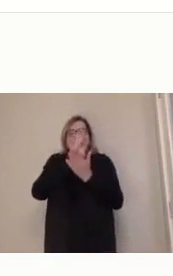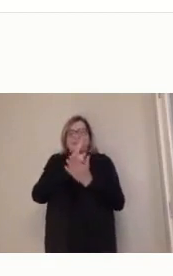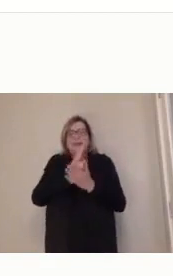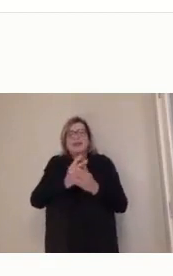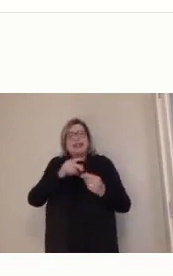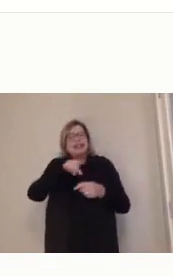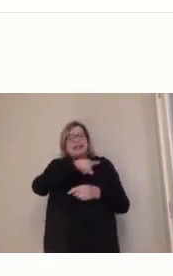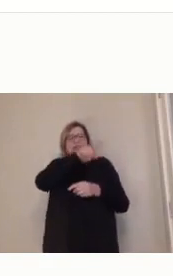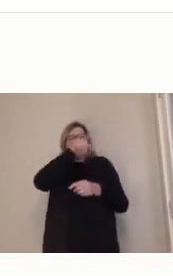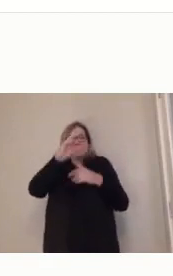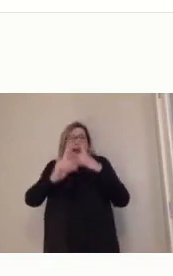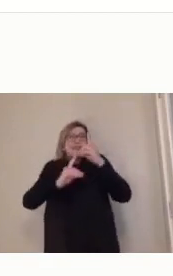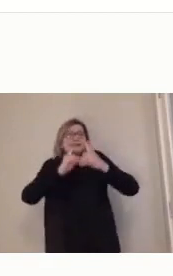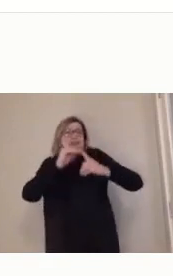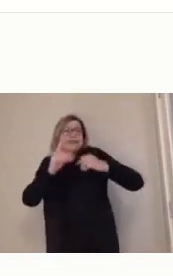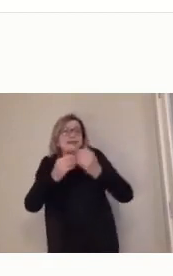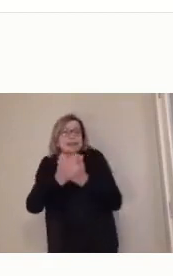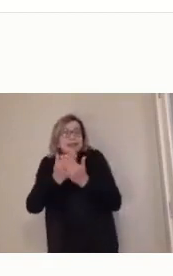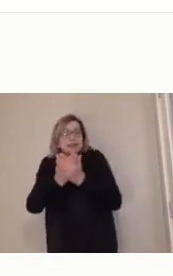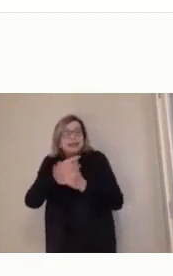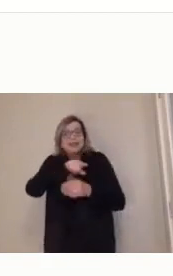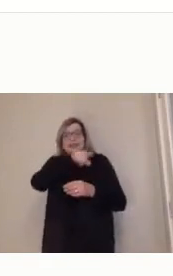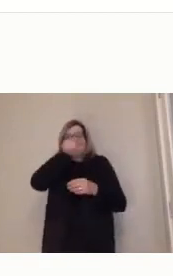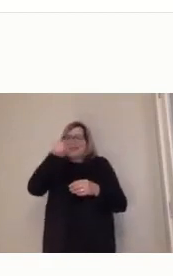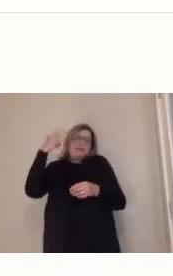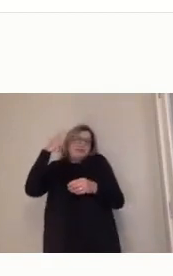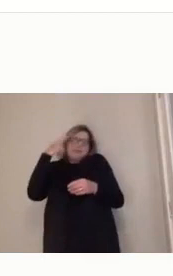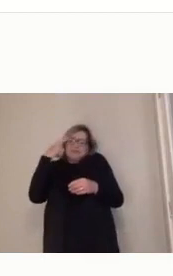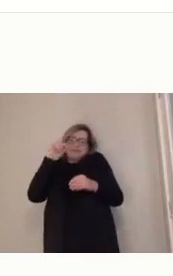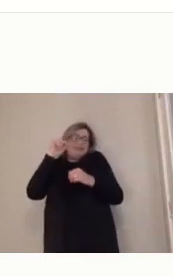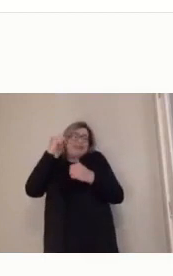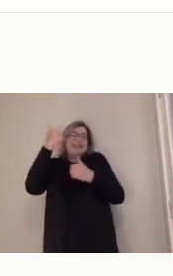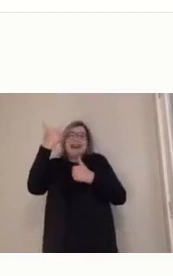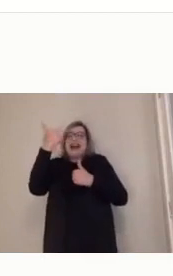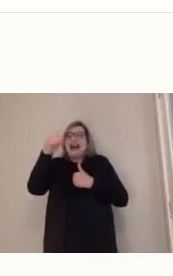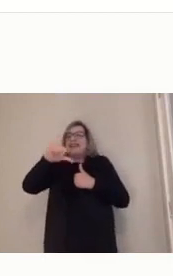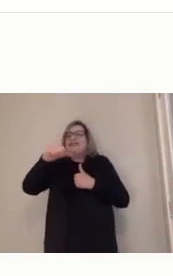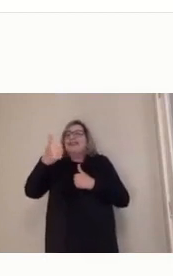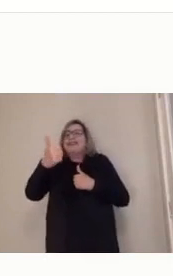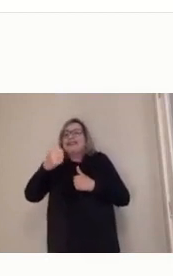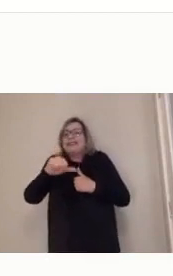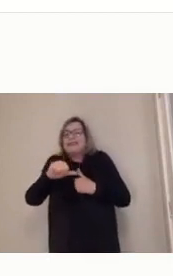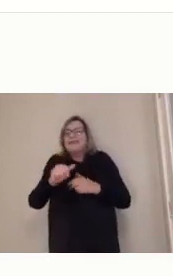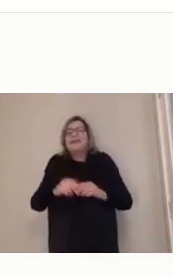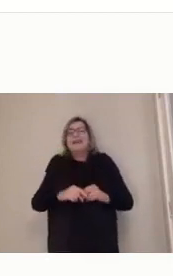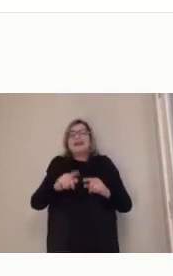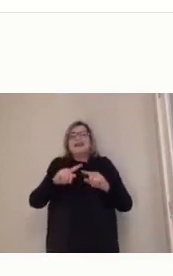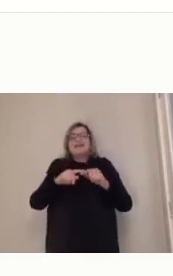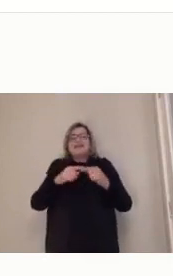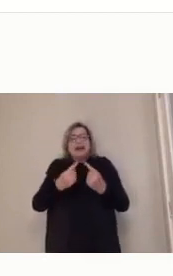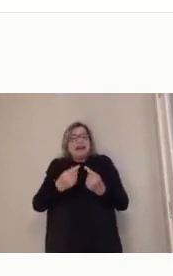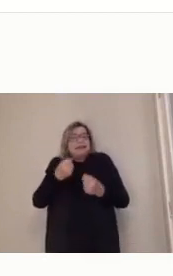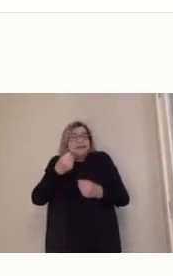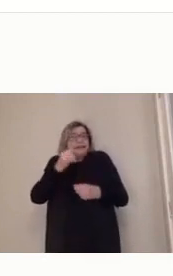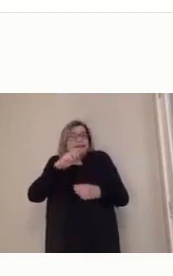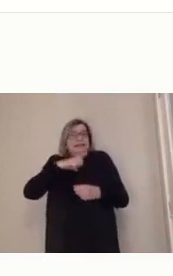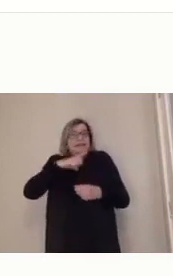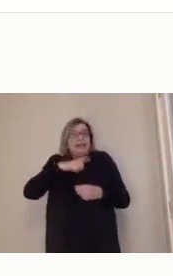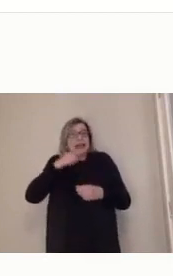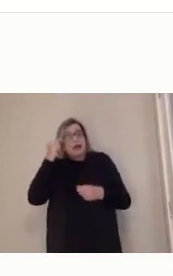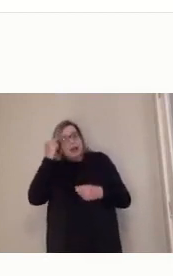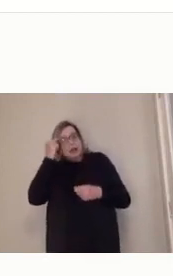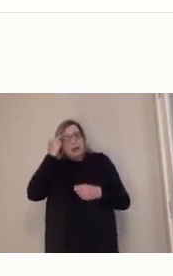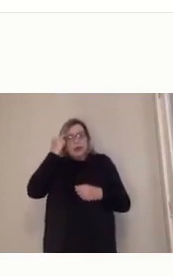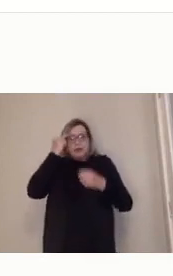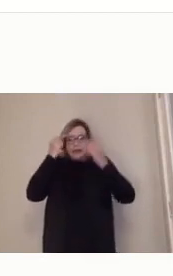vão se sair muito bem na avaliação que está lá, mas mesmo assim, se perdurarem dúvidas, dia 28, antes da prova, a gente